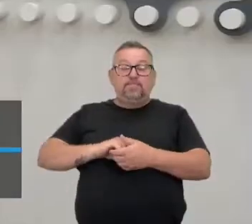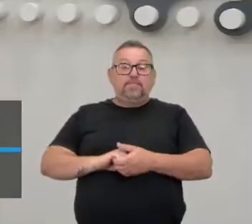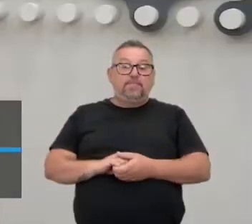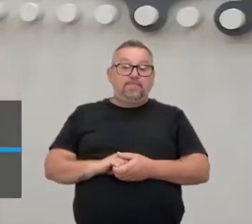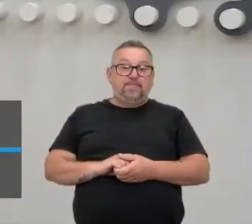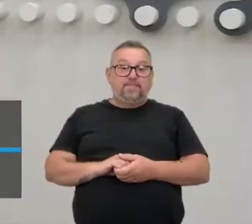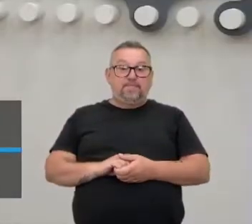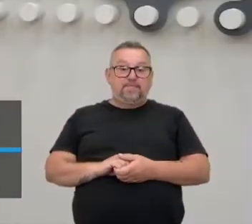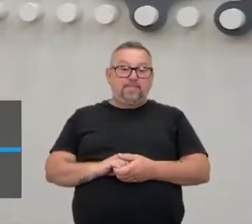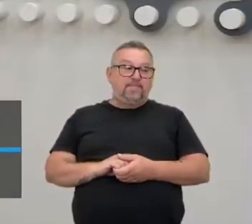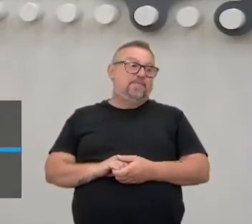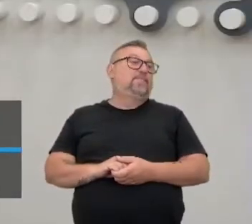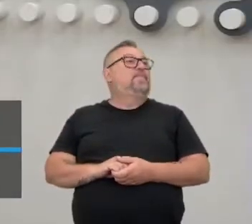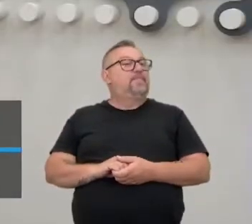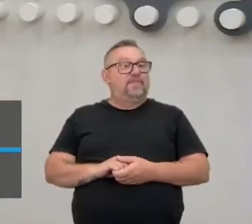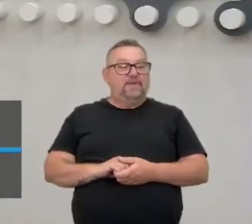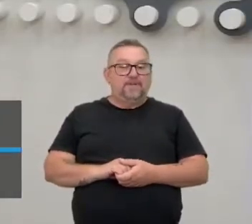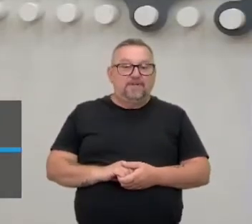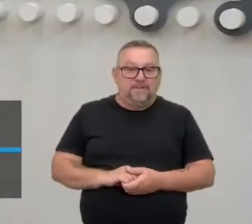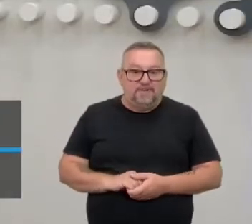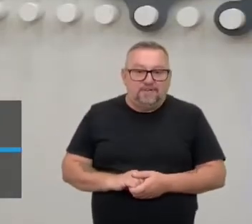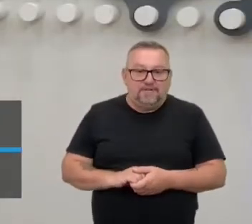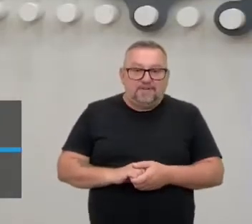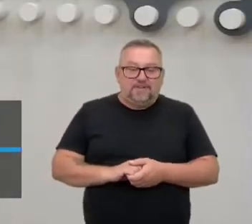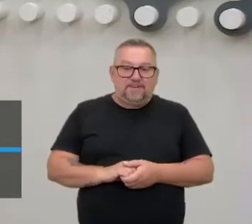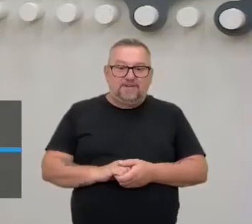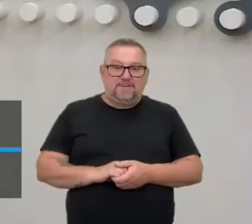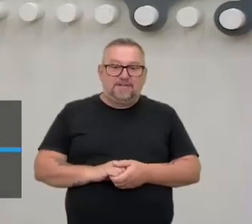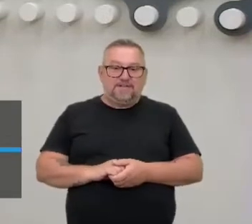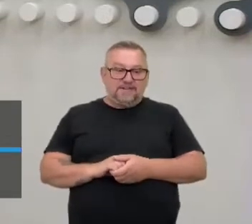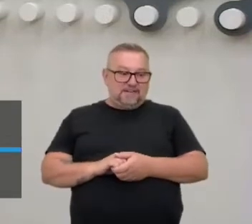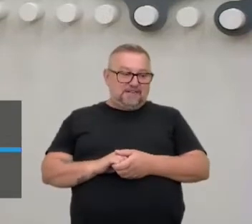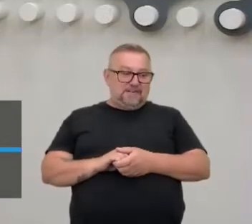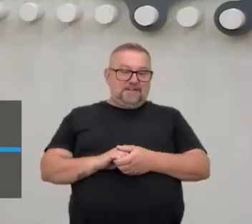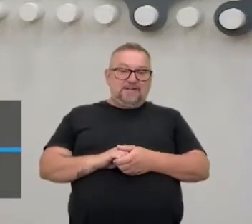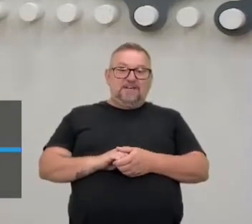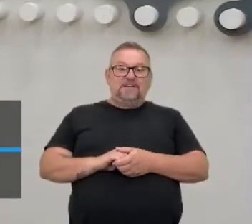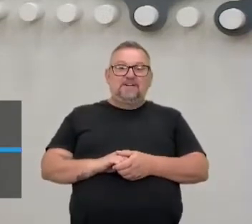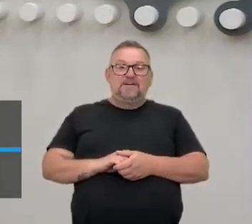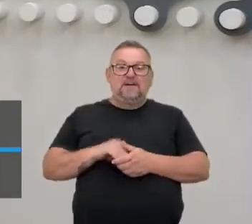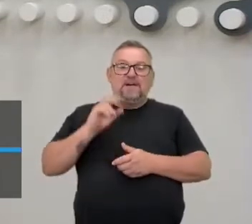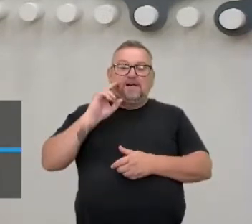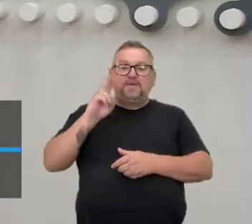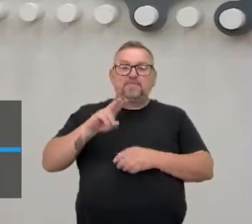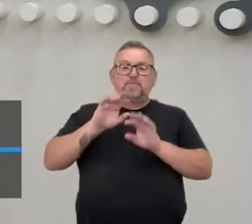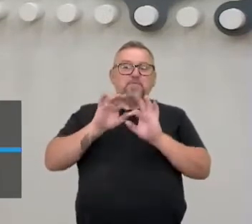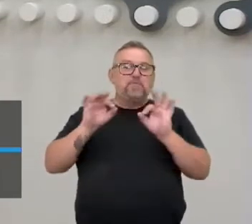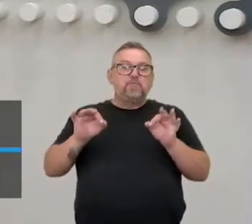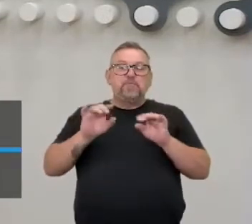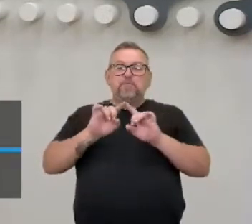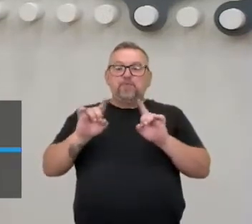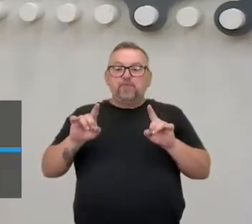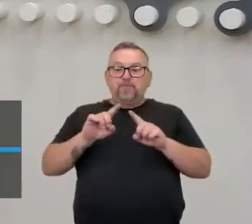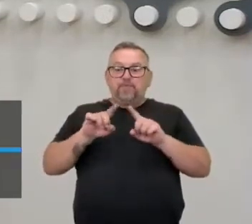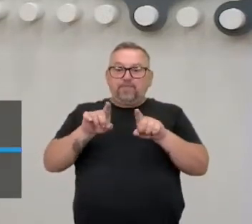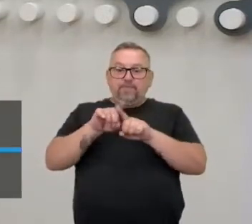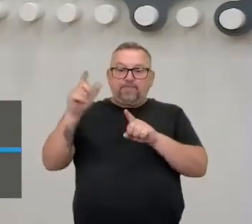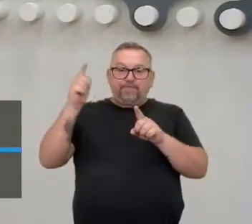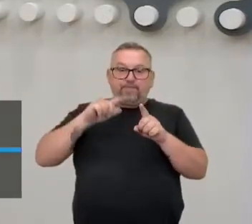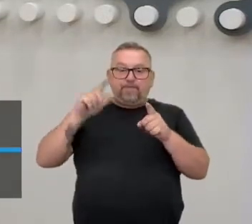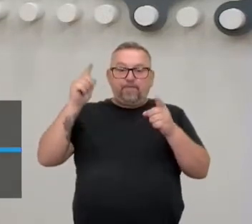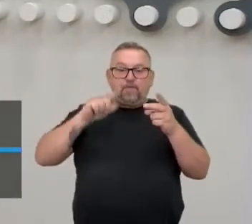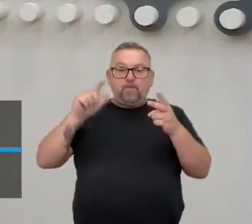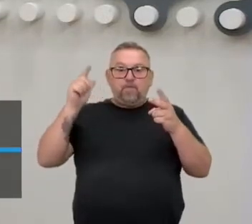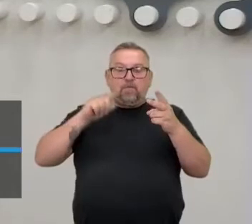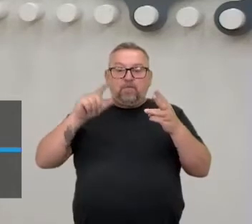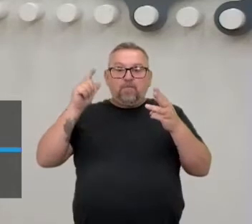Então, é uma prática repetitiva, né? O cara tem... Ele é sempre movimento simples, mas você vai repetir sempre a